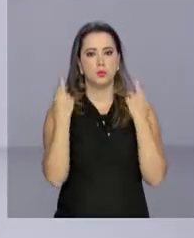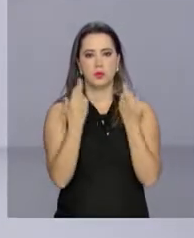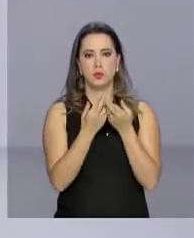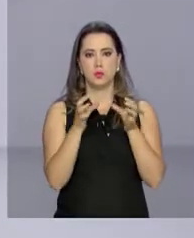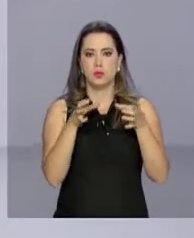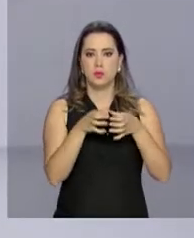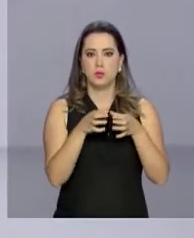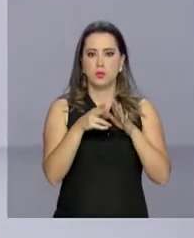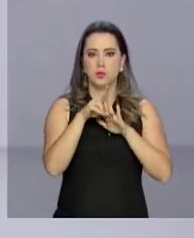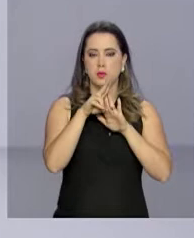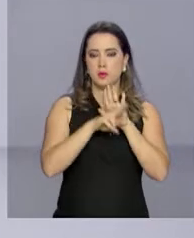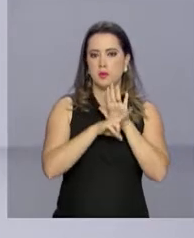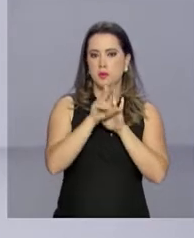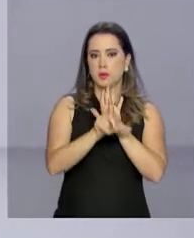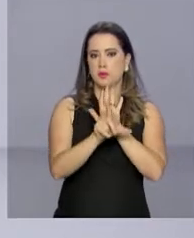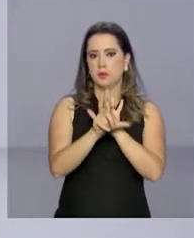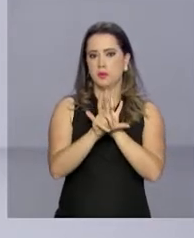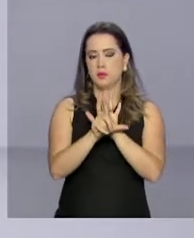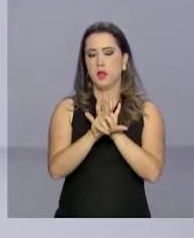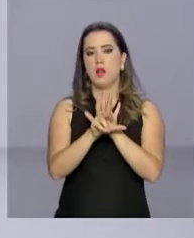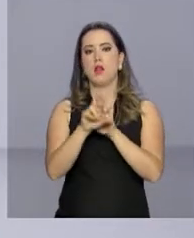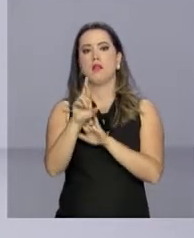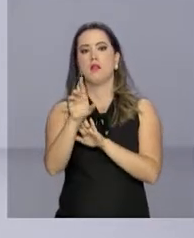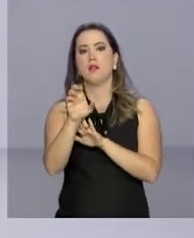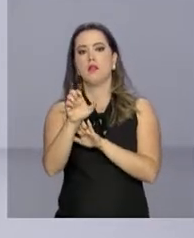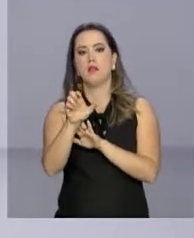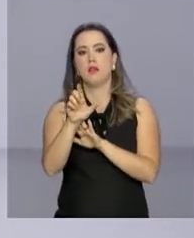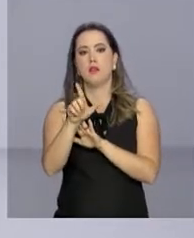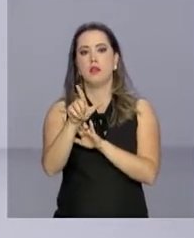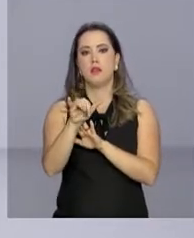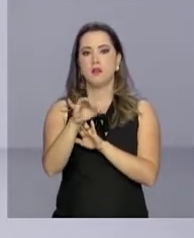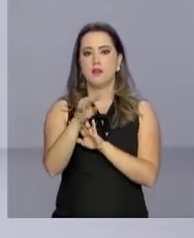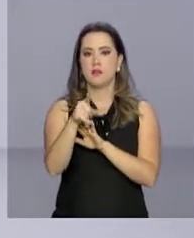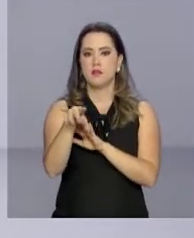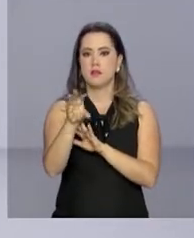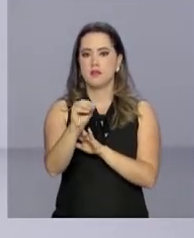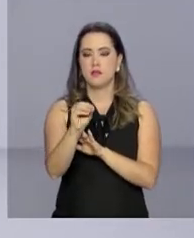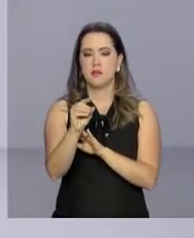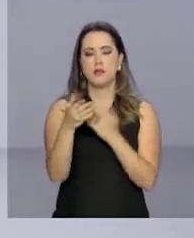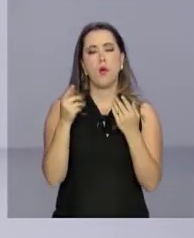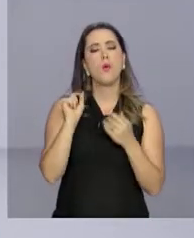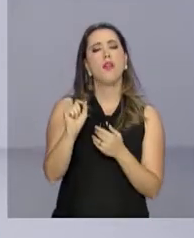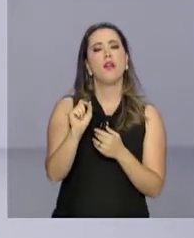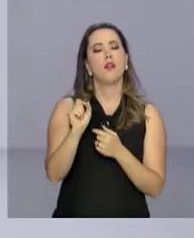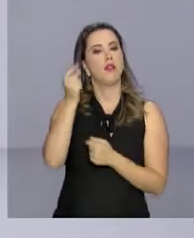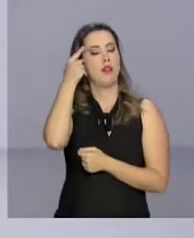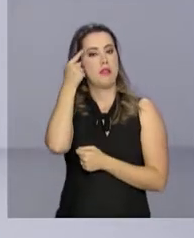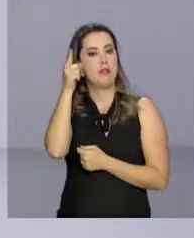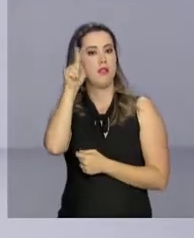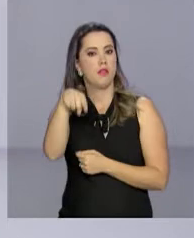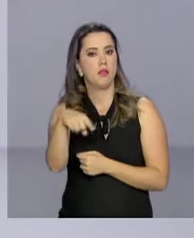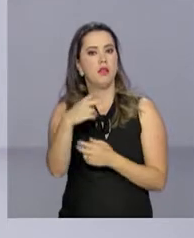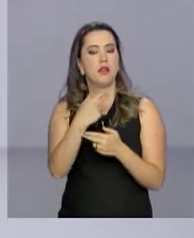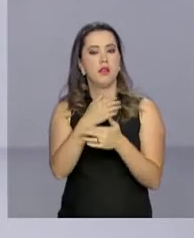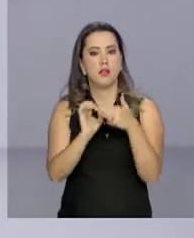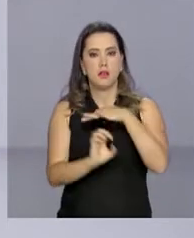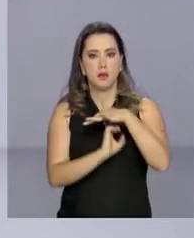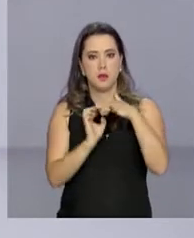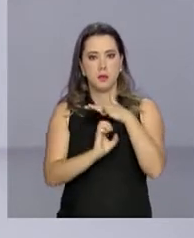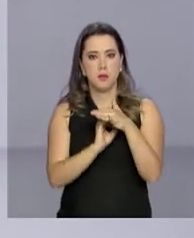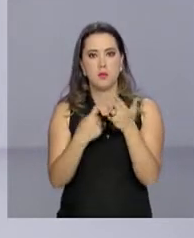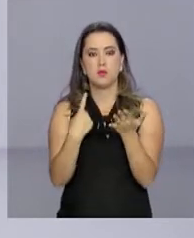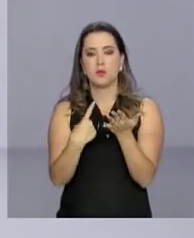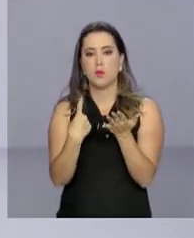sobre a regulamentação da lei de relicitação. A ideia é que empresas concessionárias de rodovias, ferrovias, aeroportos e